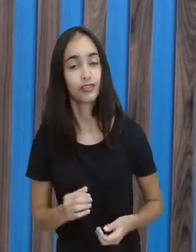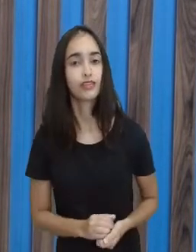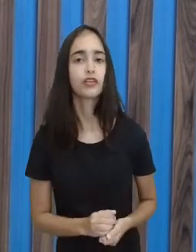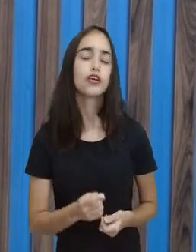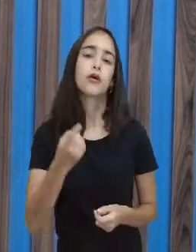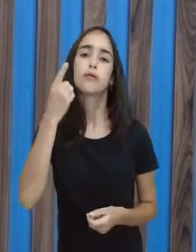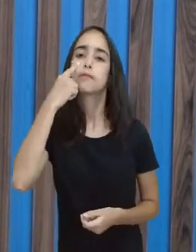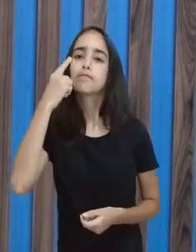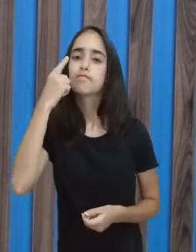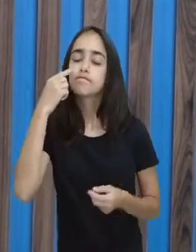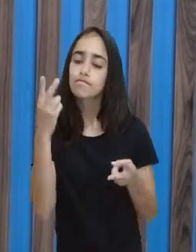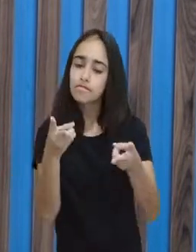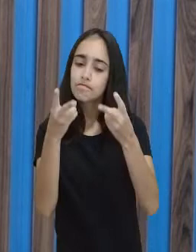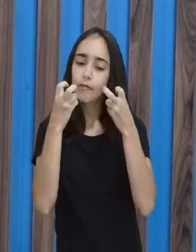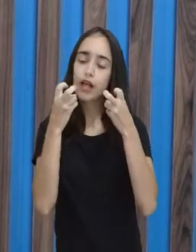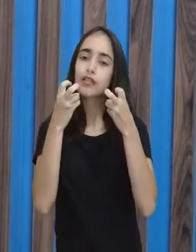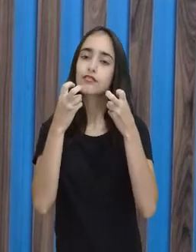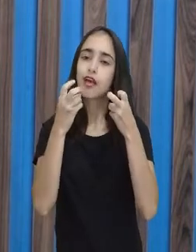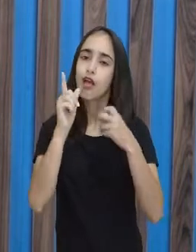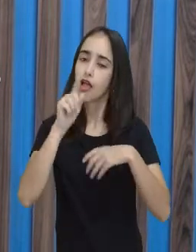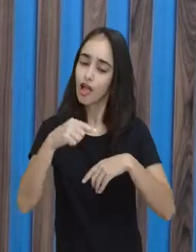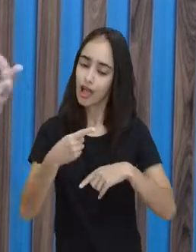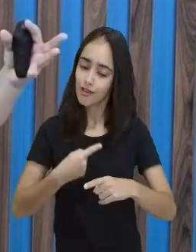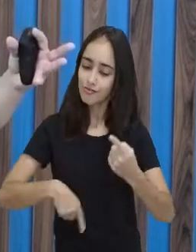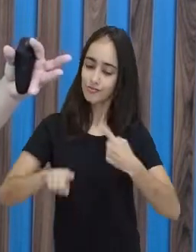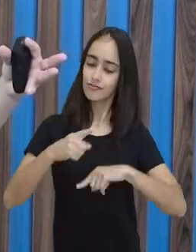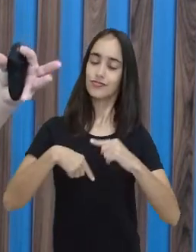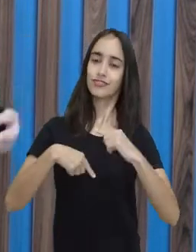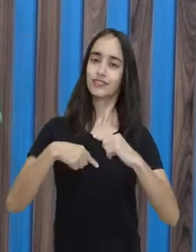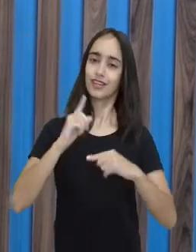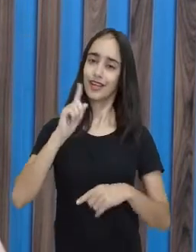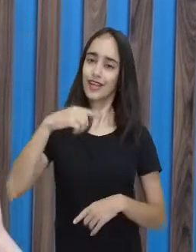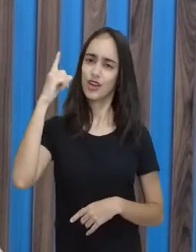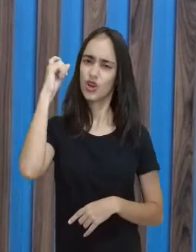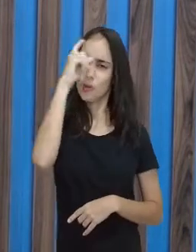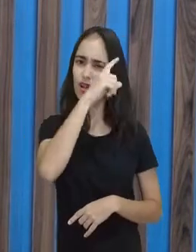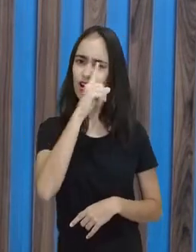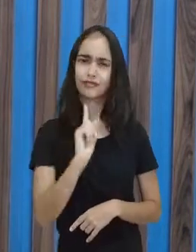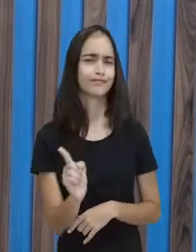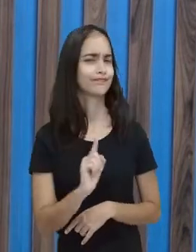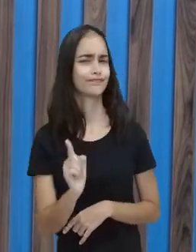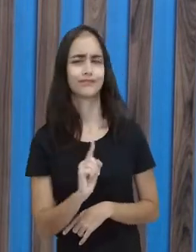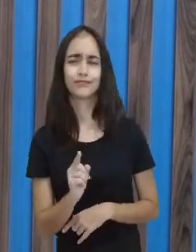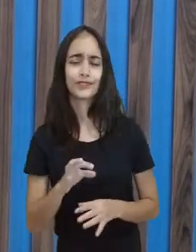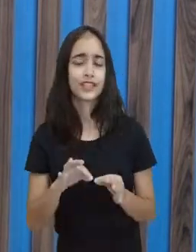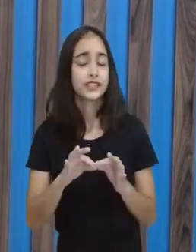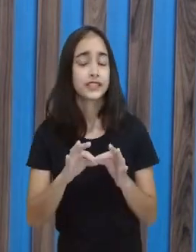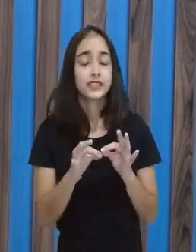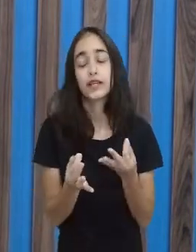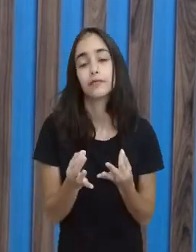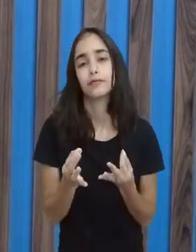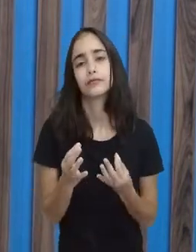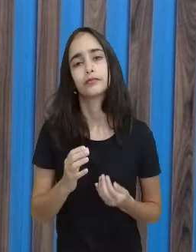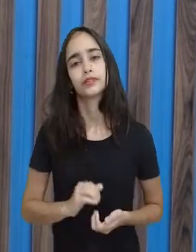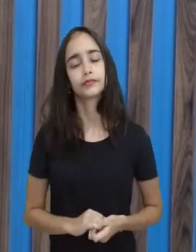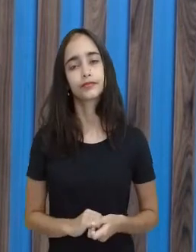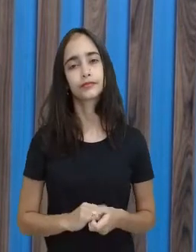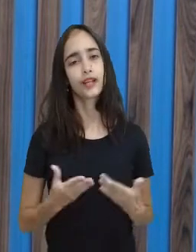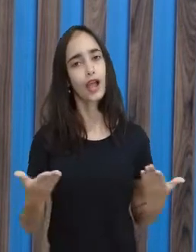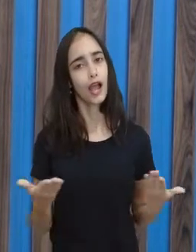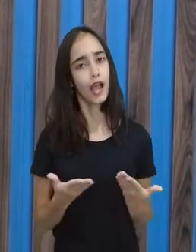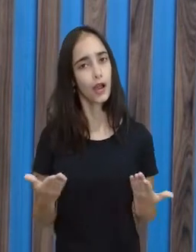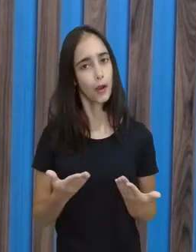que isso é a proporção inversa. E muita gente diz, ah, é complicado. Viu como é simples? Agora, gente tem que parar,